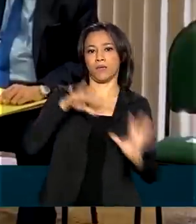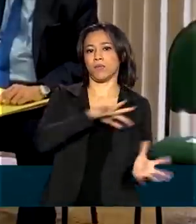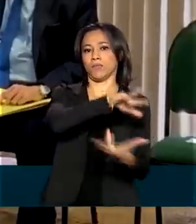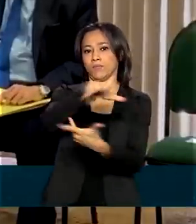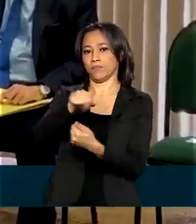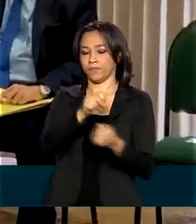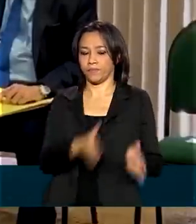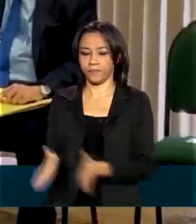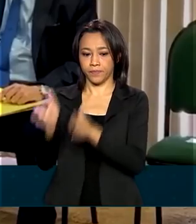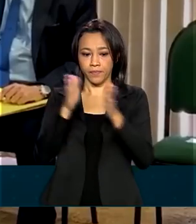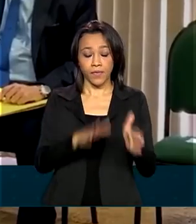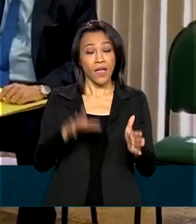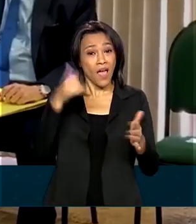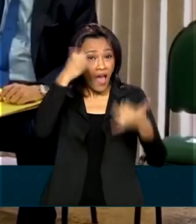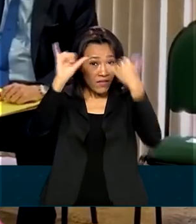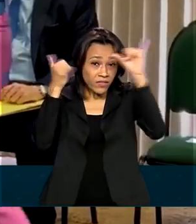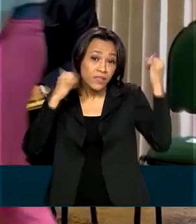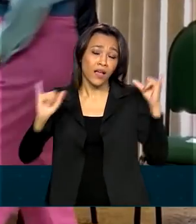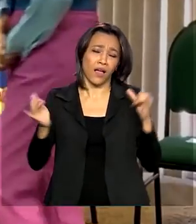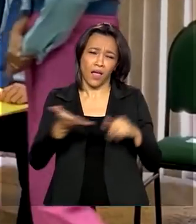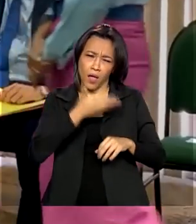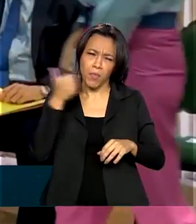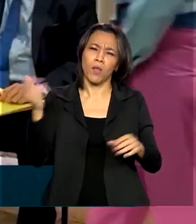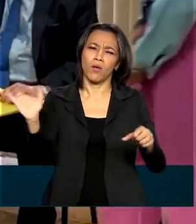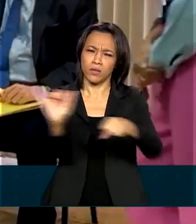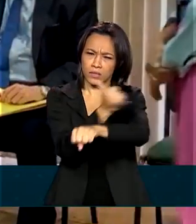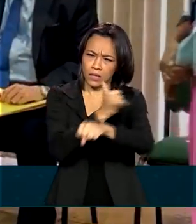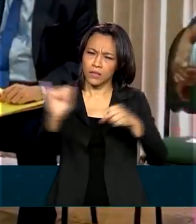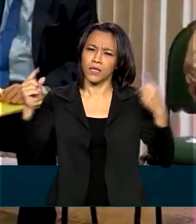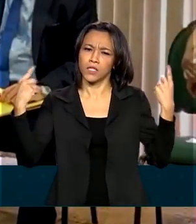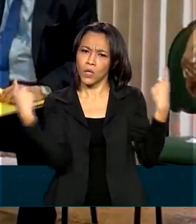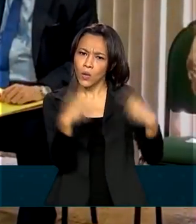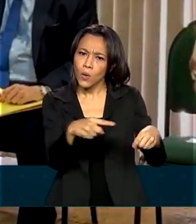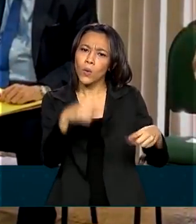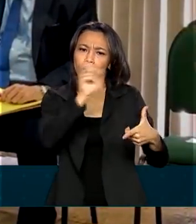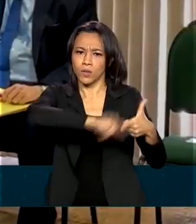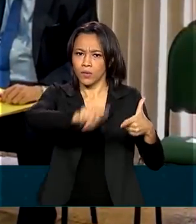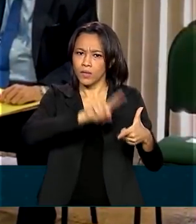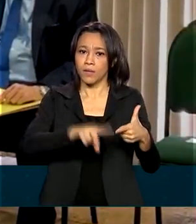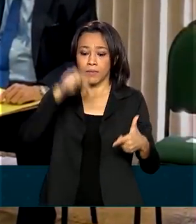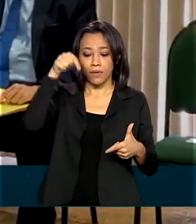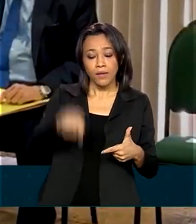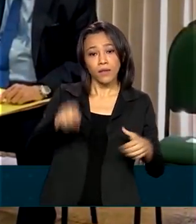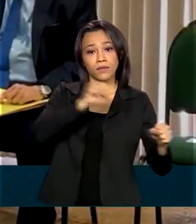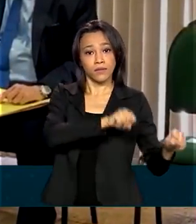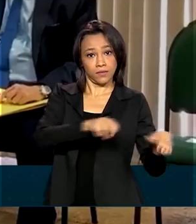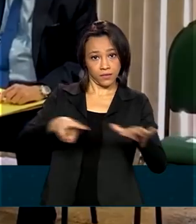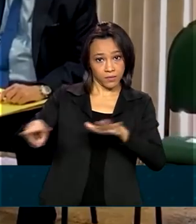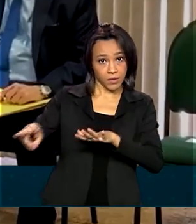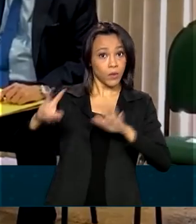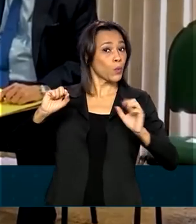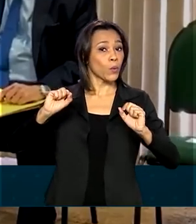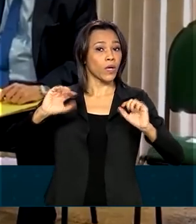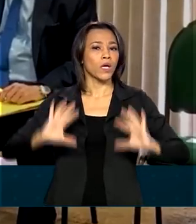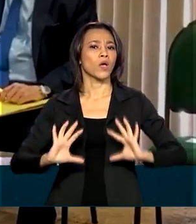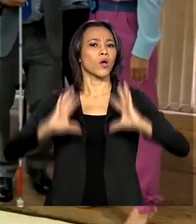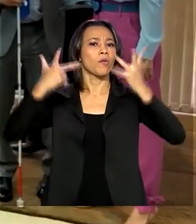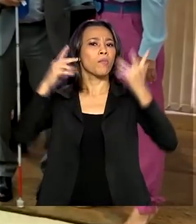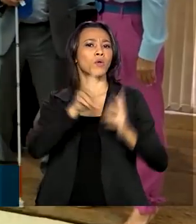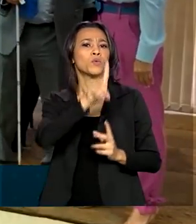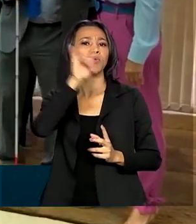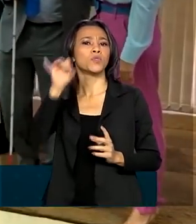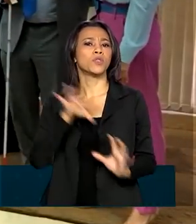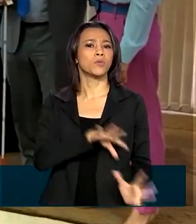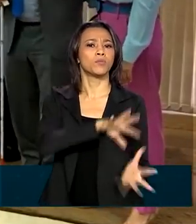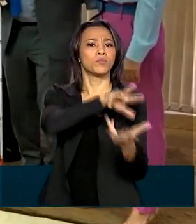A prevenção ainda é a melhor forma de combater o problema. Nesta semana em que se comemora o Dia Mundial